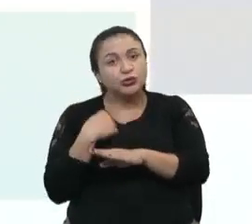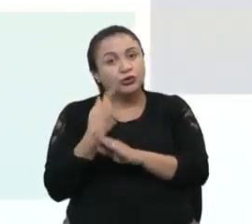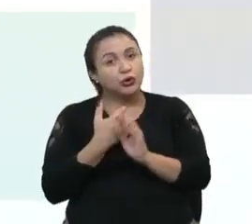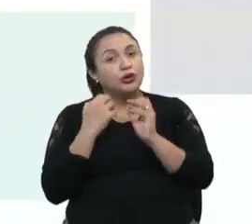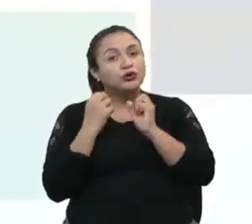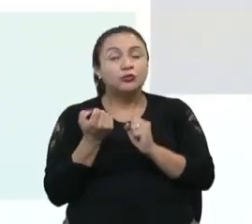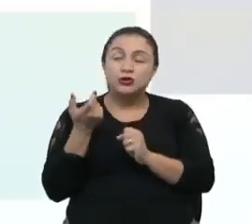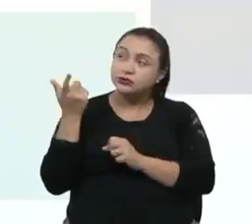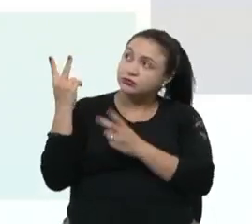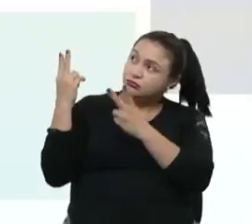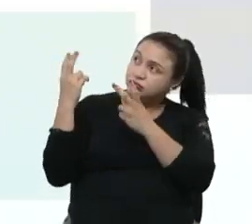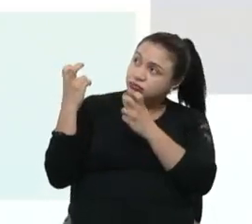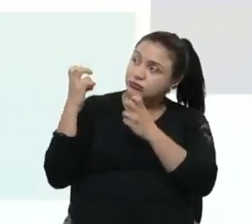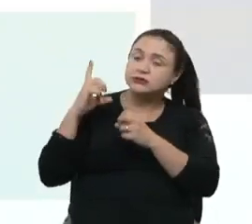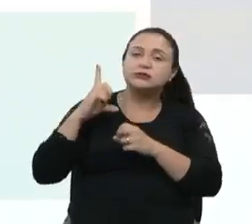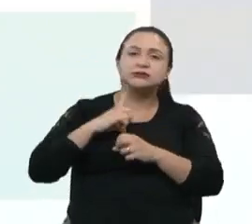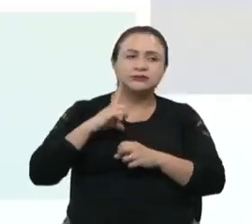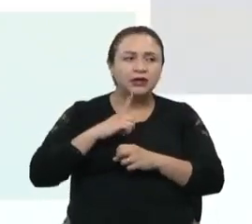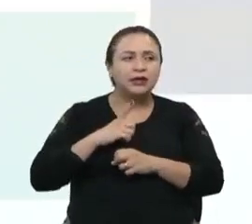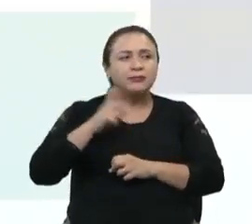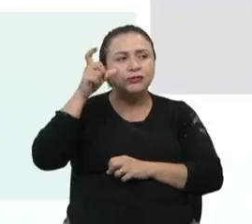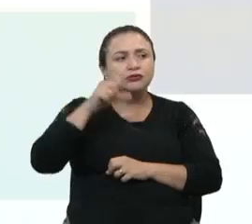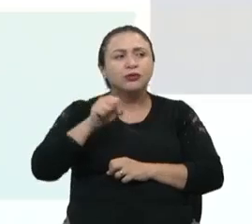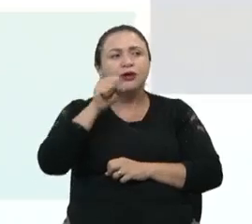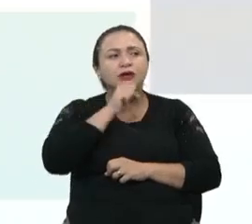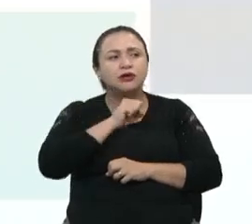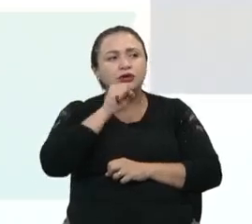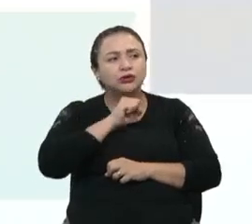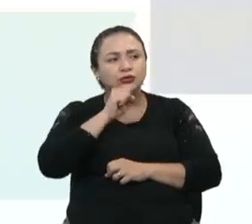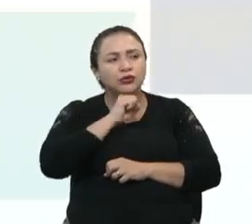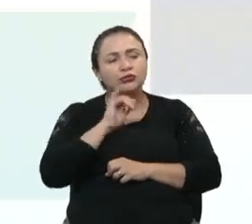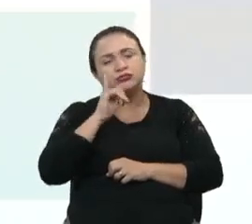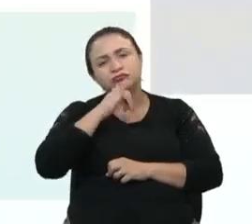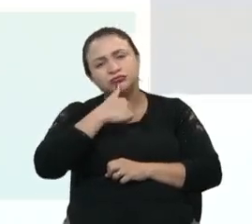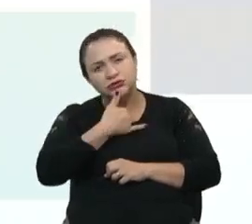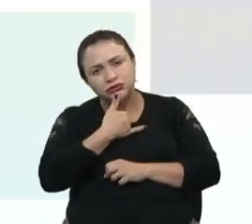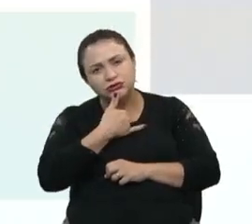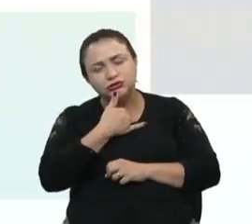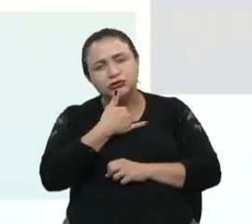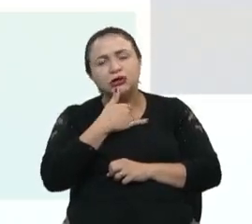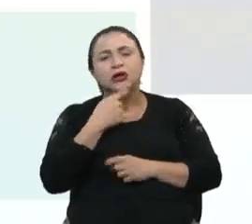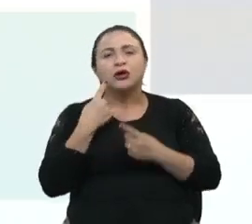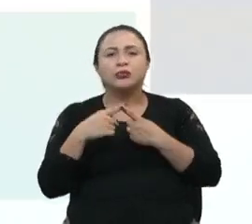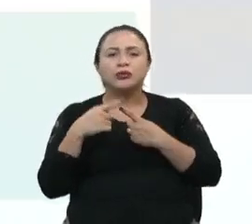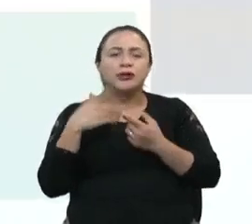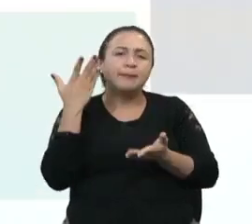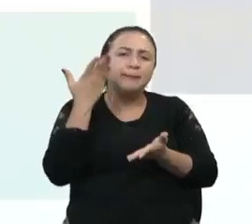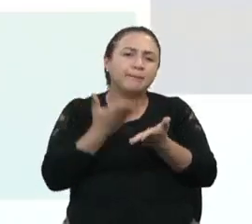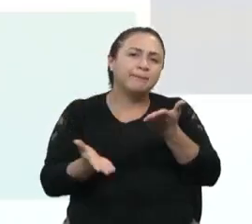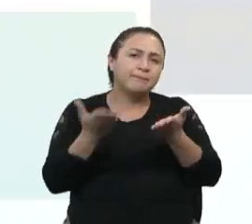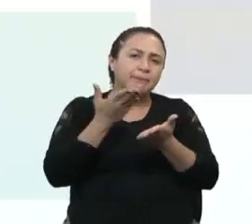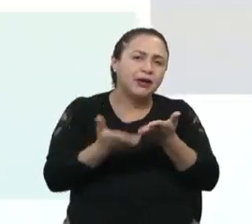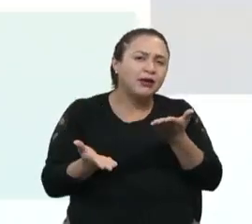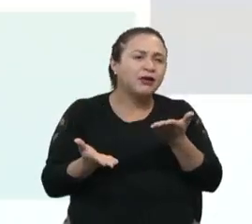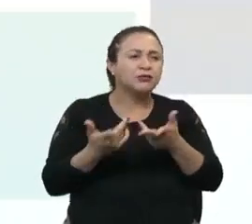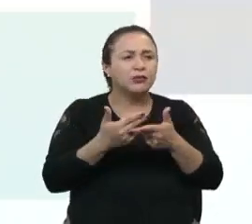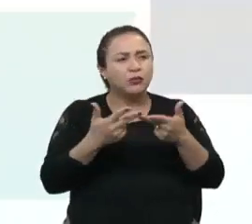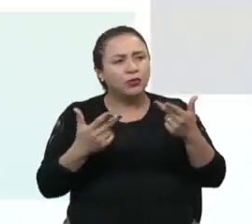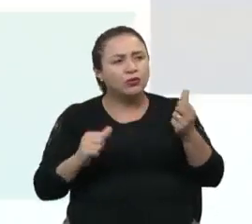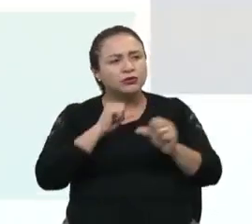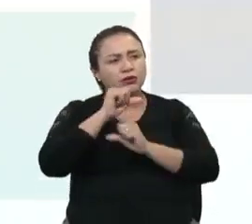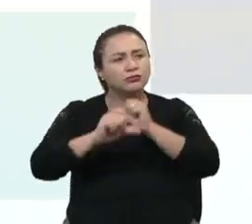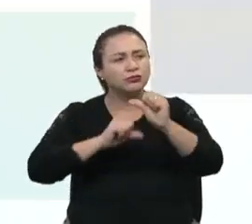verificar um idoso deprimido em função de perdas, de alterações que